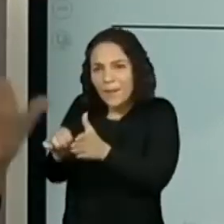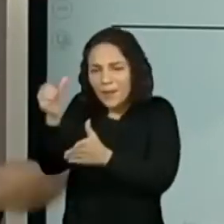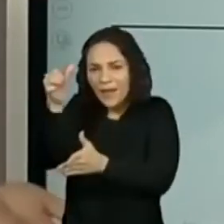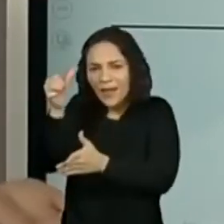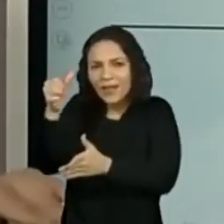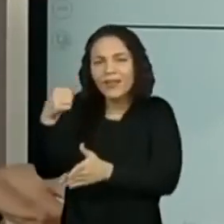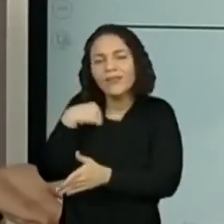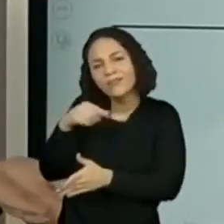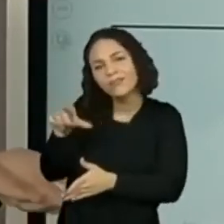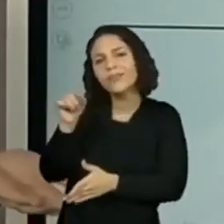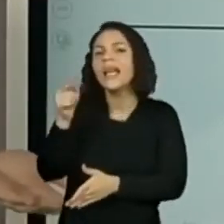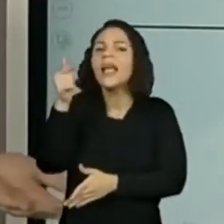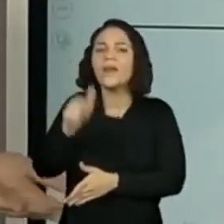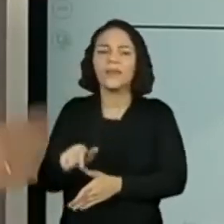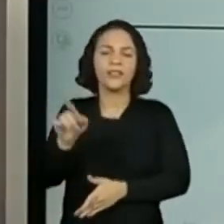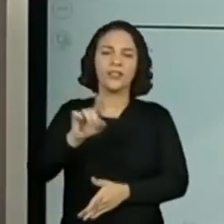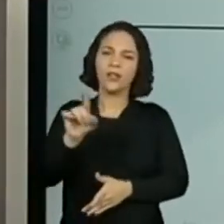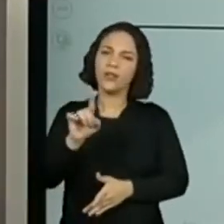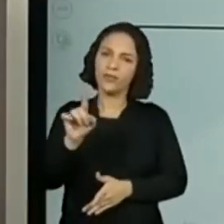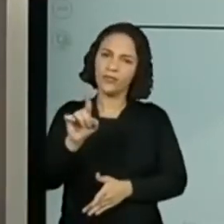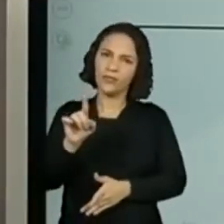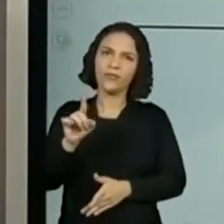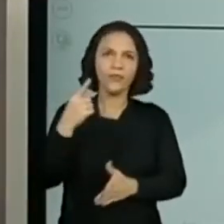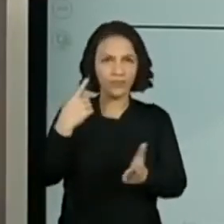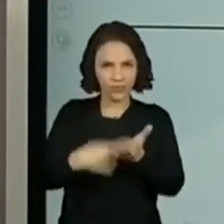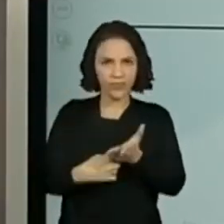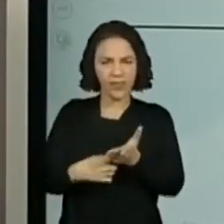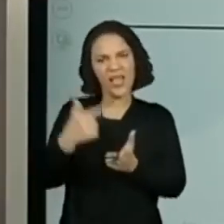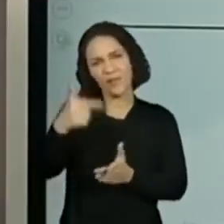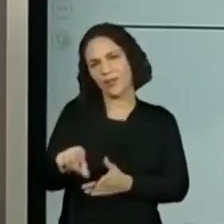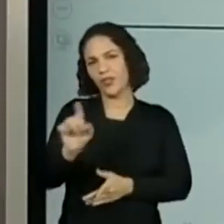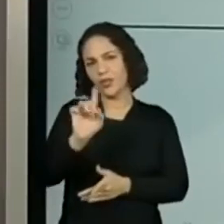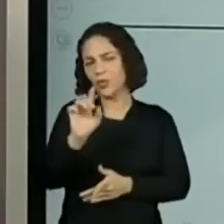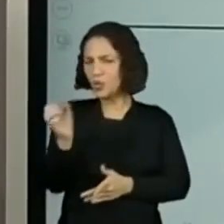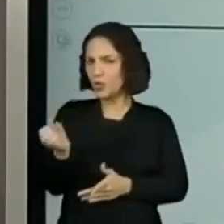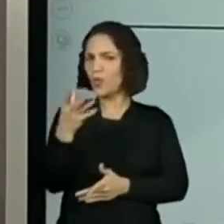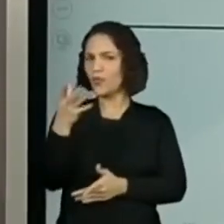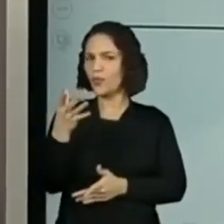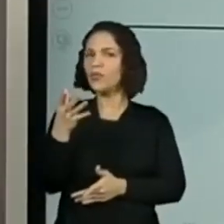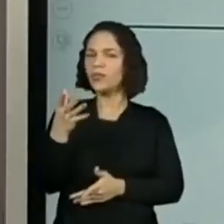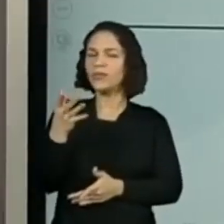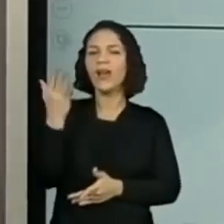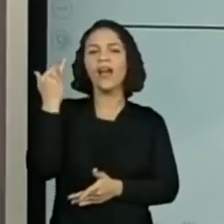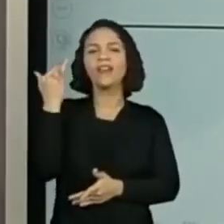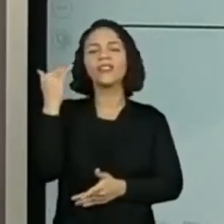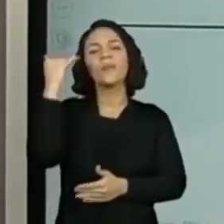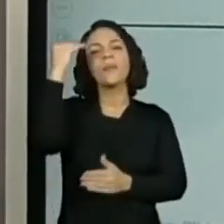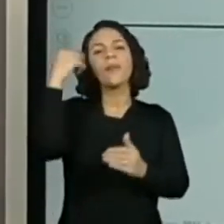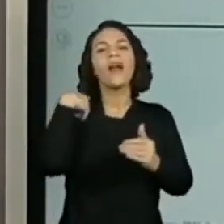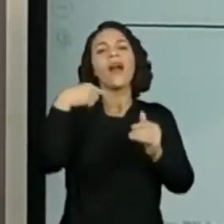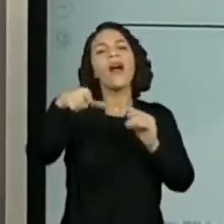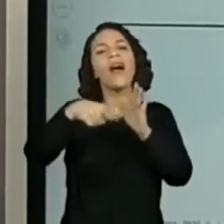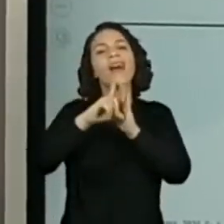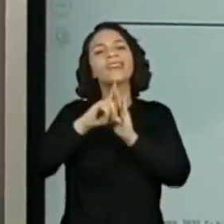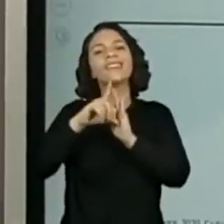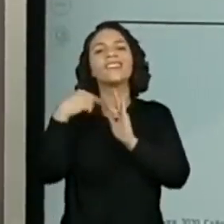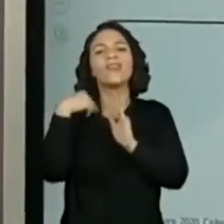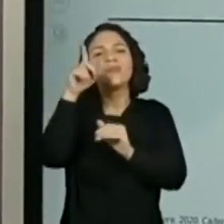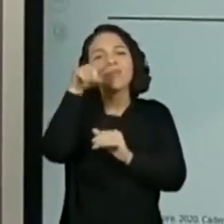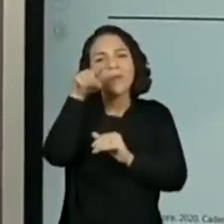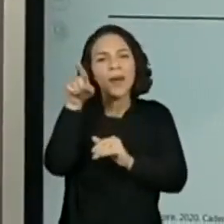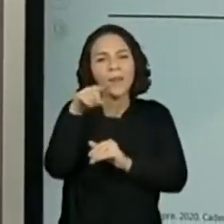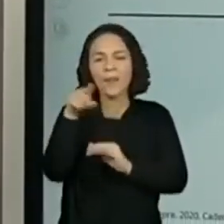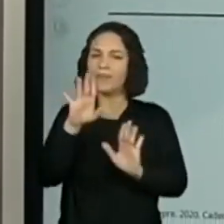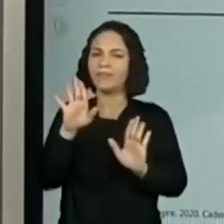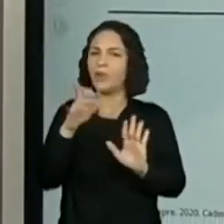que não seja repetido, tá, Prô? Vamos combinar isso? Que não seja daquele título lá. Daqueles títulos que a gente leu. Branca de Neve,